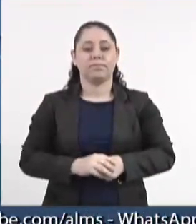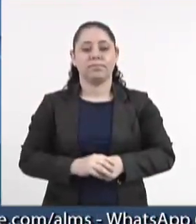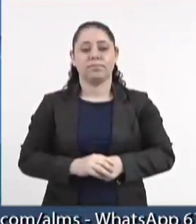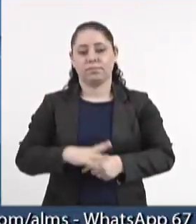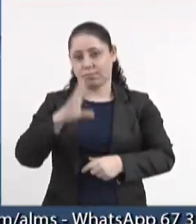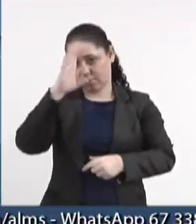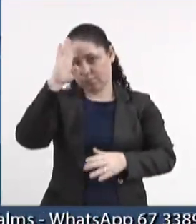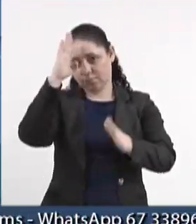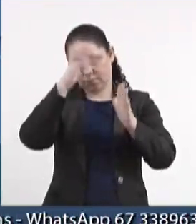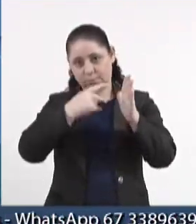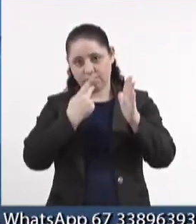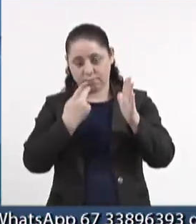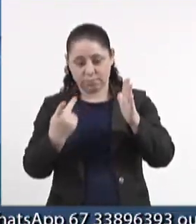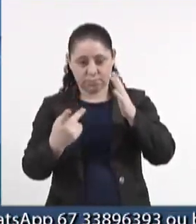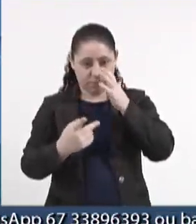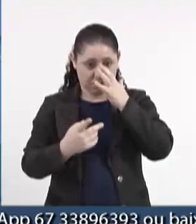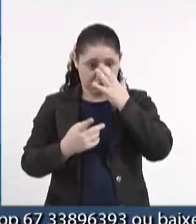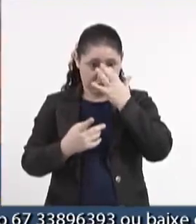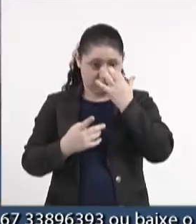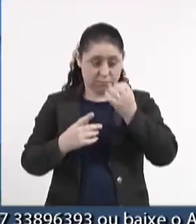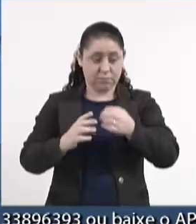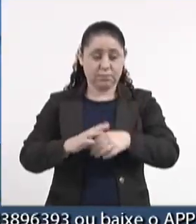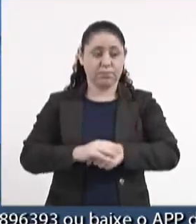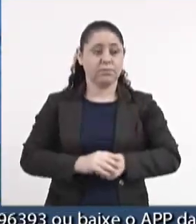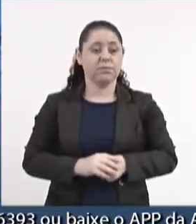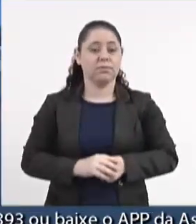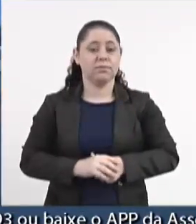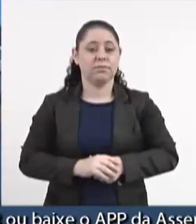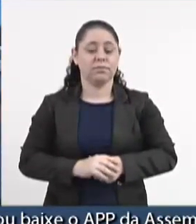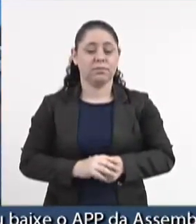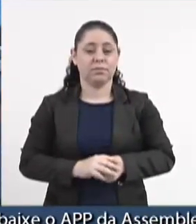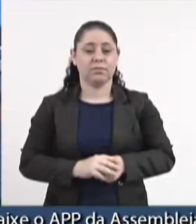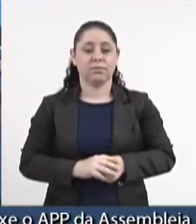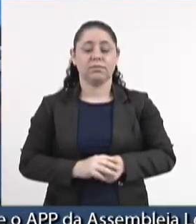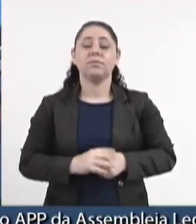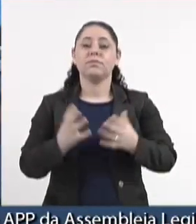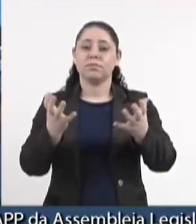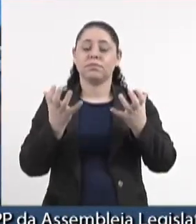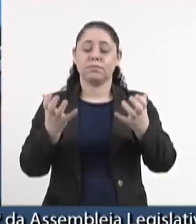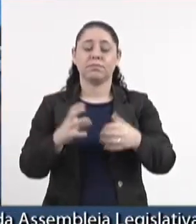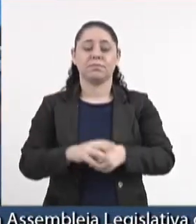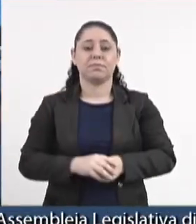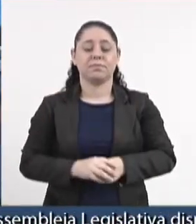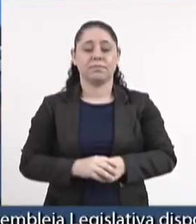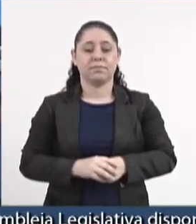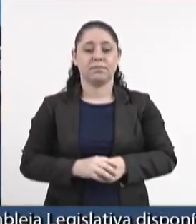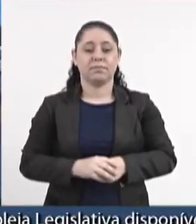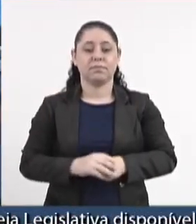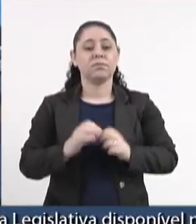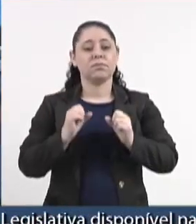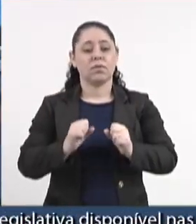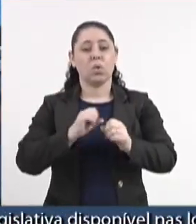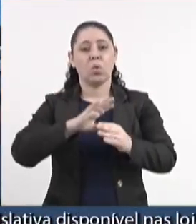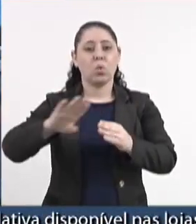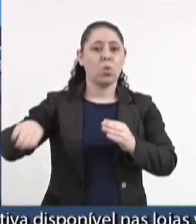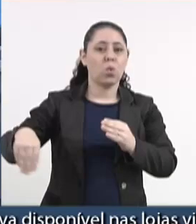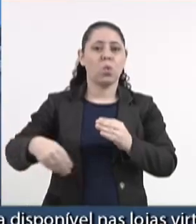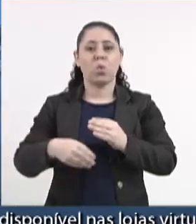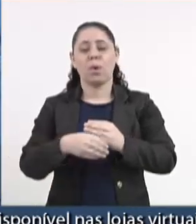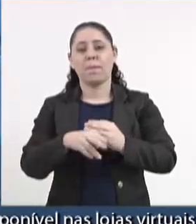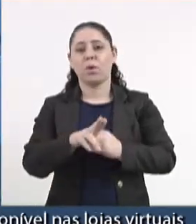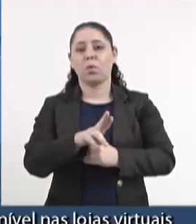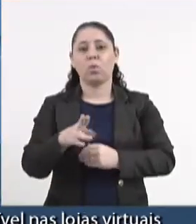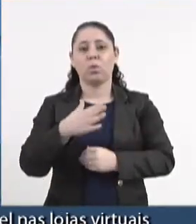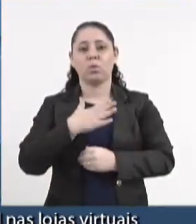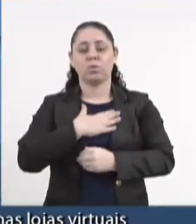ordem, senhor presidente. Pela ordem, deputado Renato Câmara. Gostaria de poder acrescentar também meu